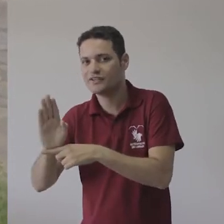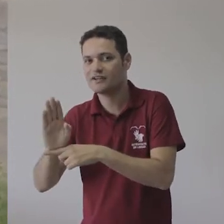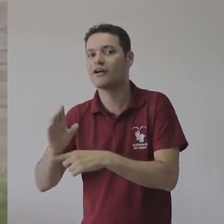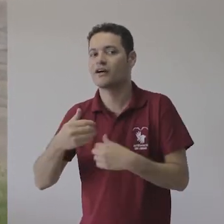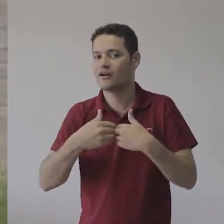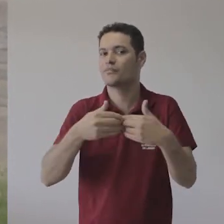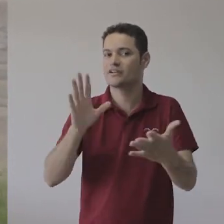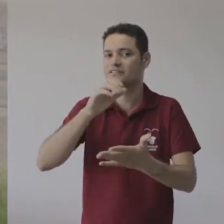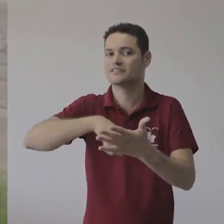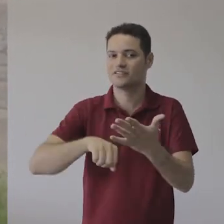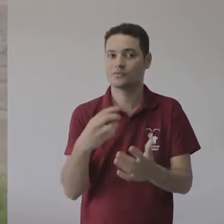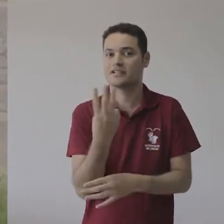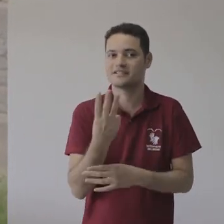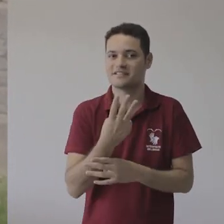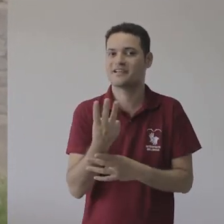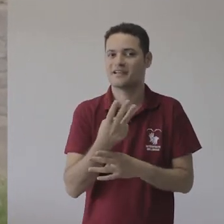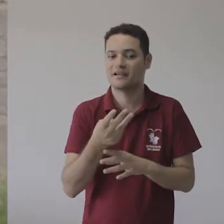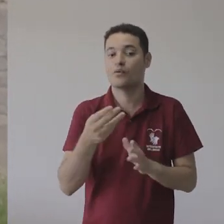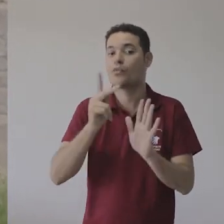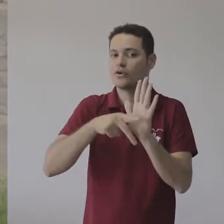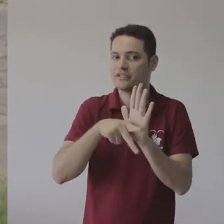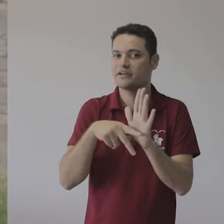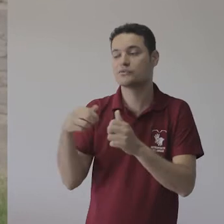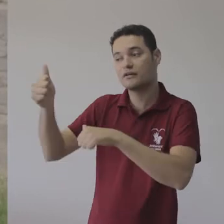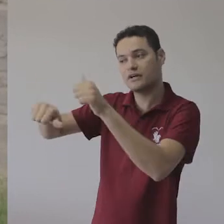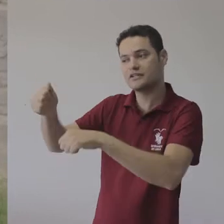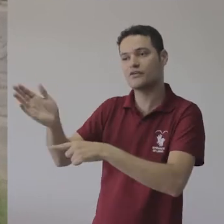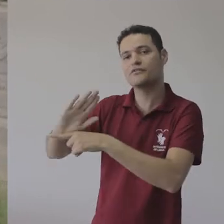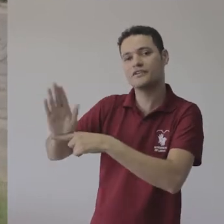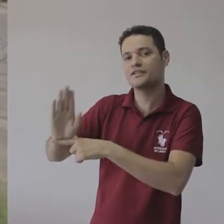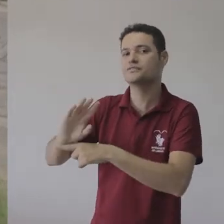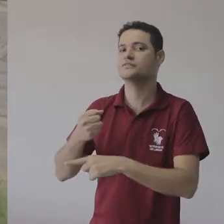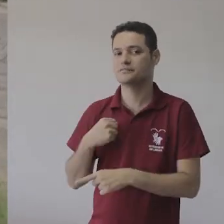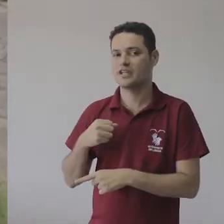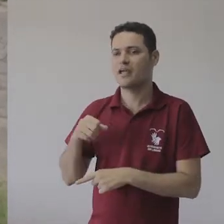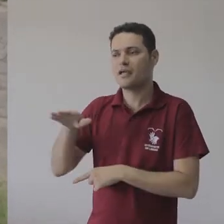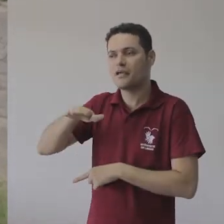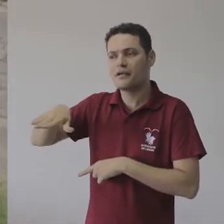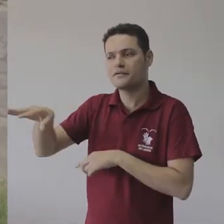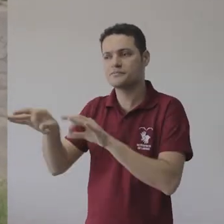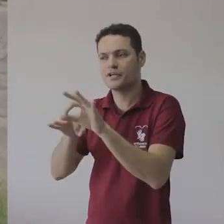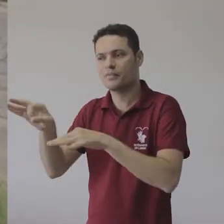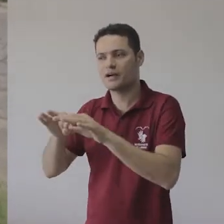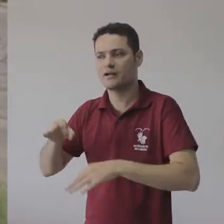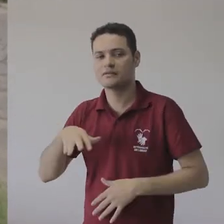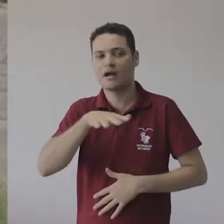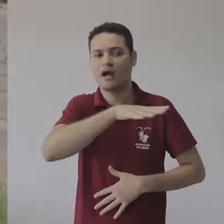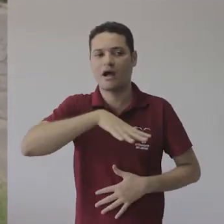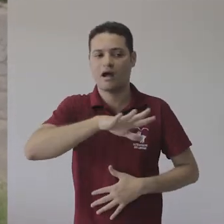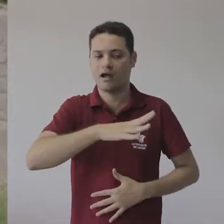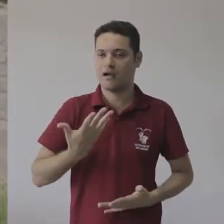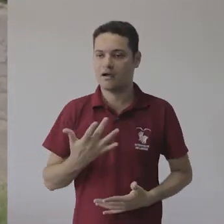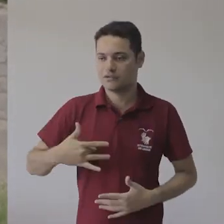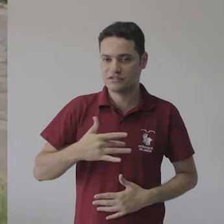Estão abertas as inscrições para o terceiro selo Fiocruz Vídeo, que vai apoiar projetos audiovisuais originais sobre temas de